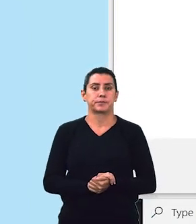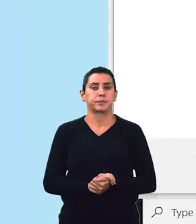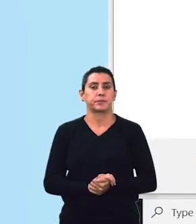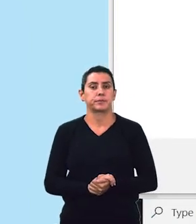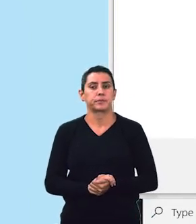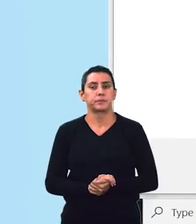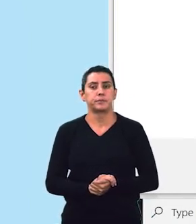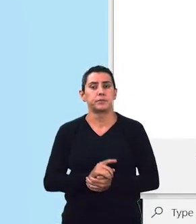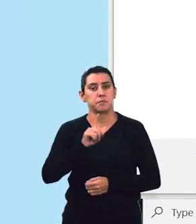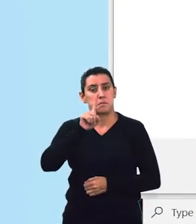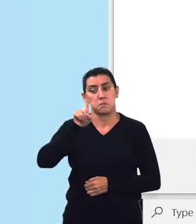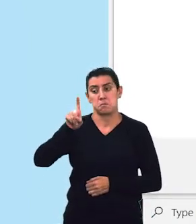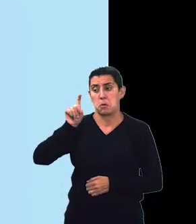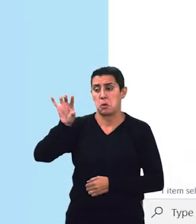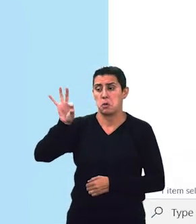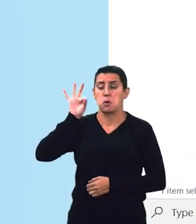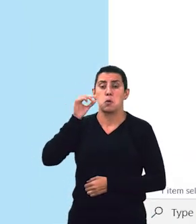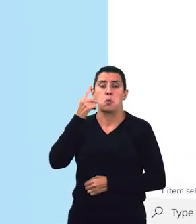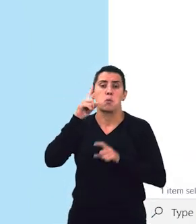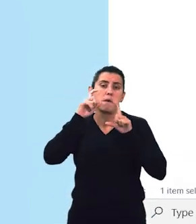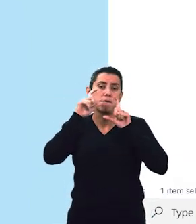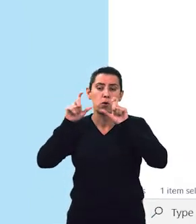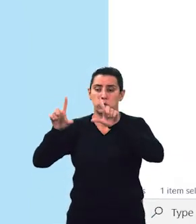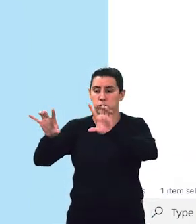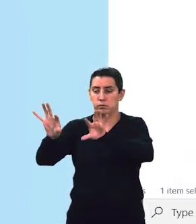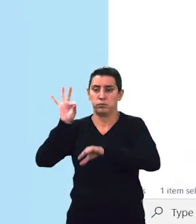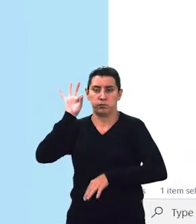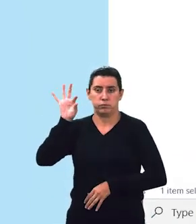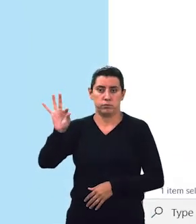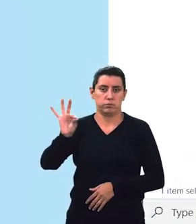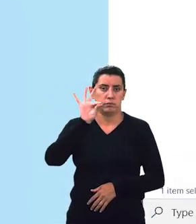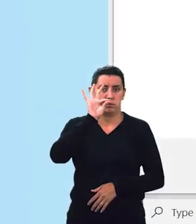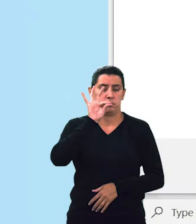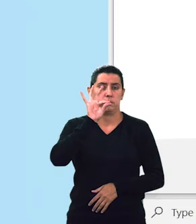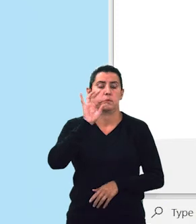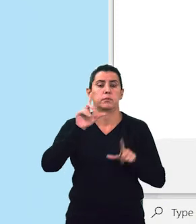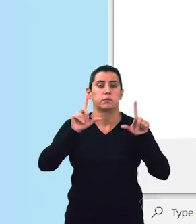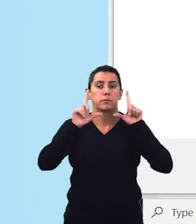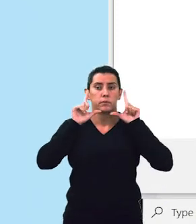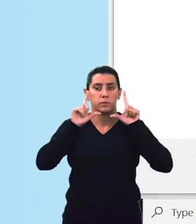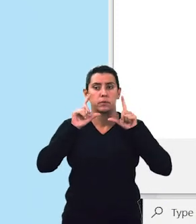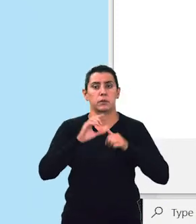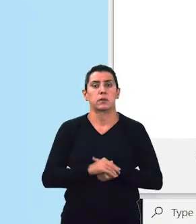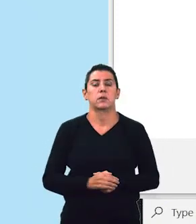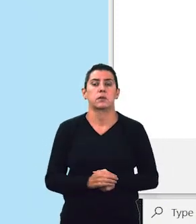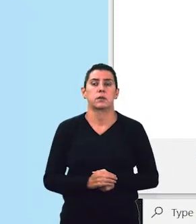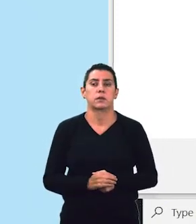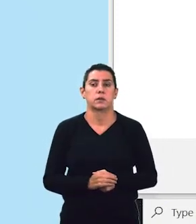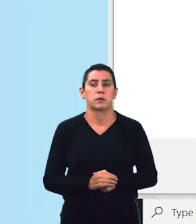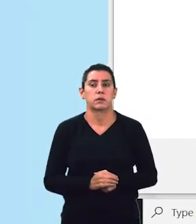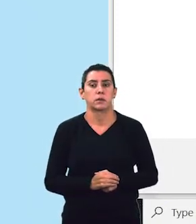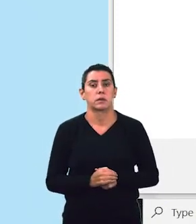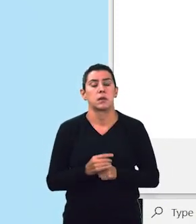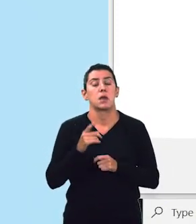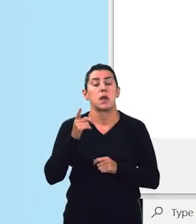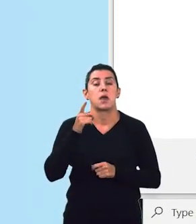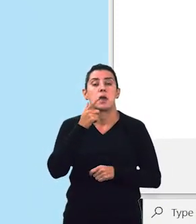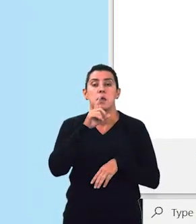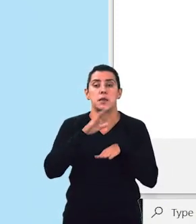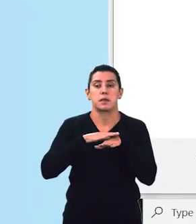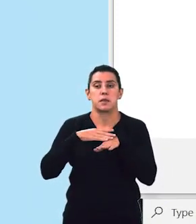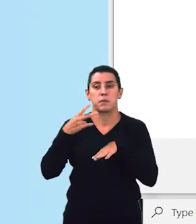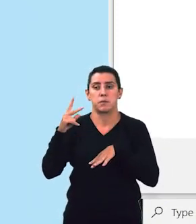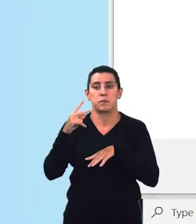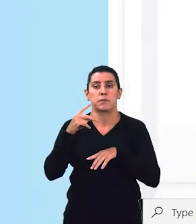foto, ok? Vou pegar uma foto aqui que eu tirei com a minha câmera para ver se é uma das outras.